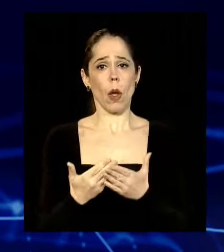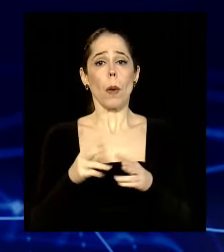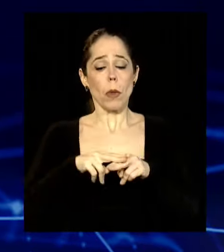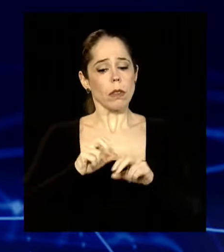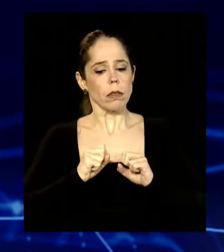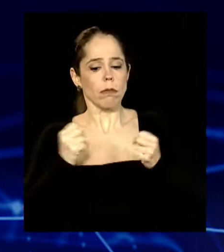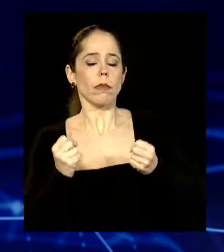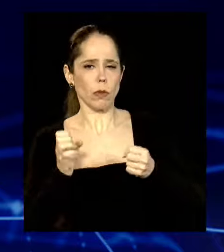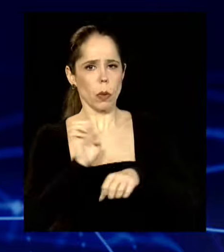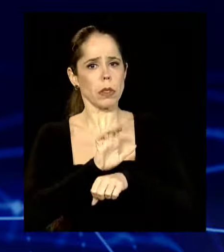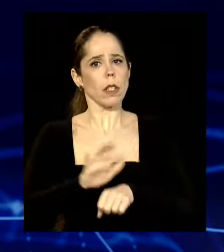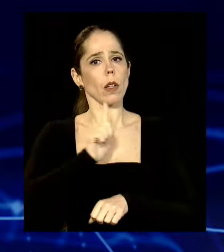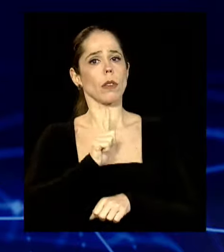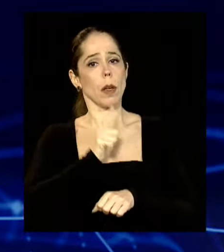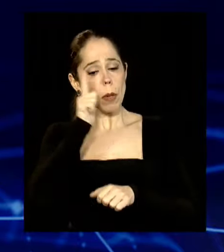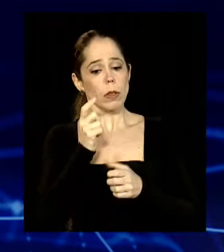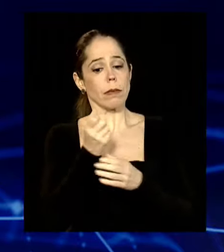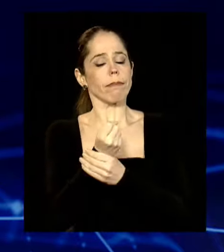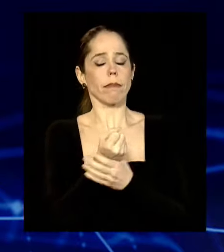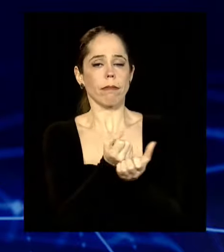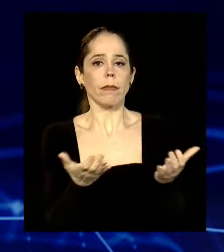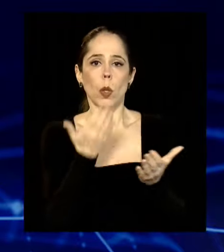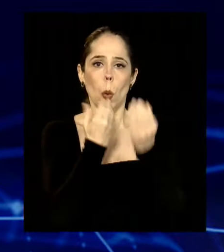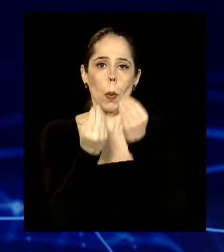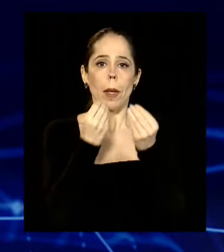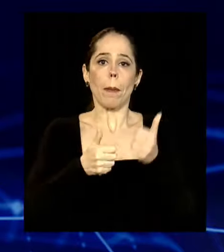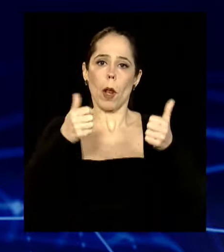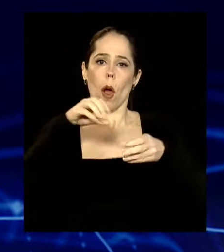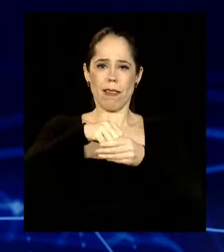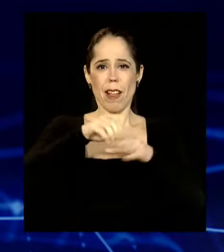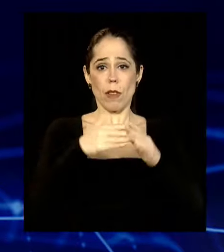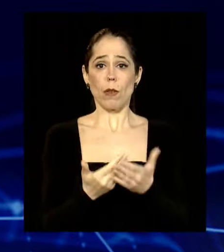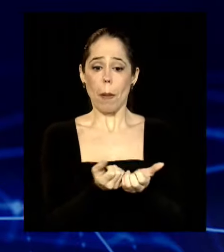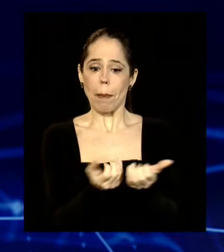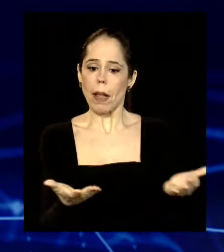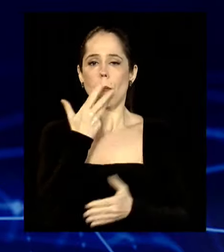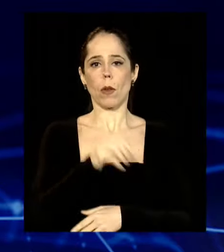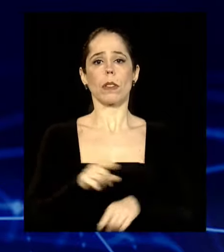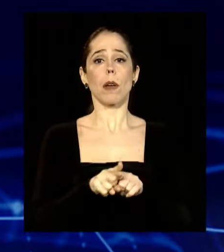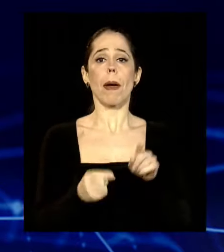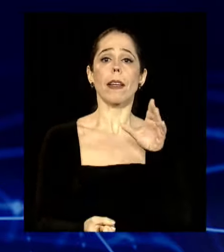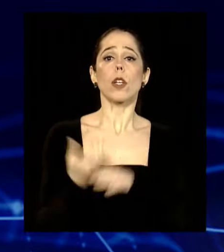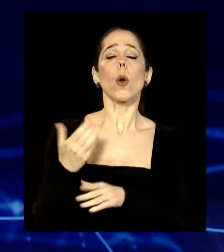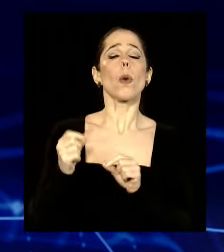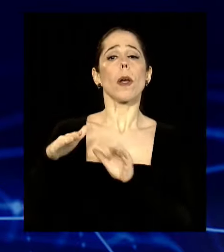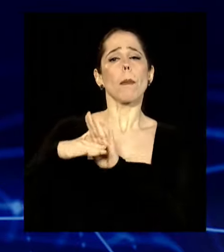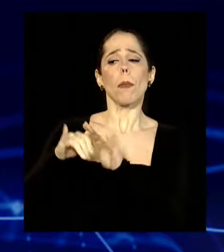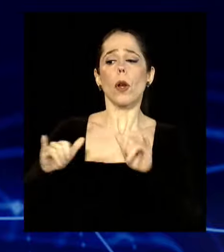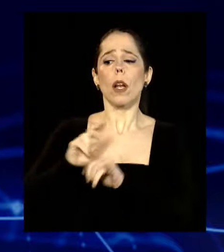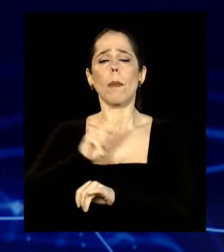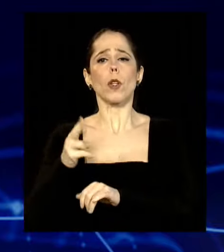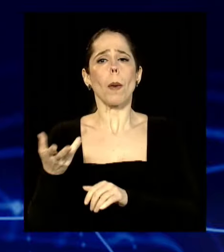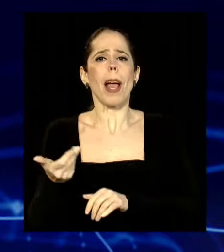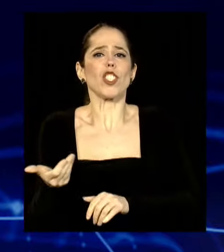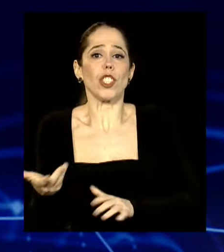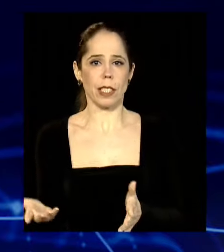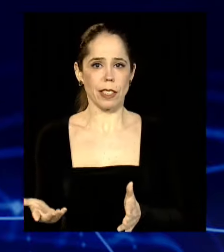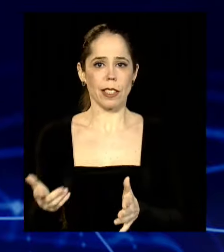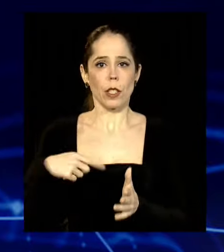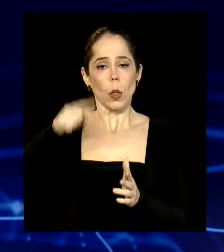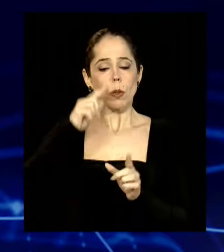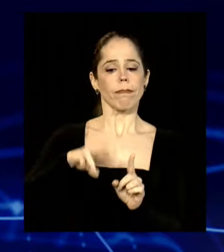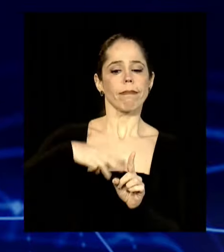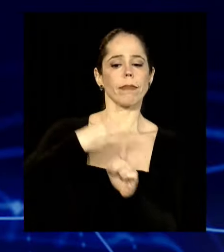refeição melhor para os alunos. E além disso, a gente criou um programa que é o Agiliza, em que a gente triplicou os recursos que vão para os